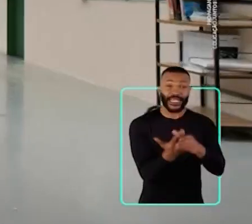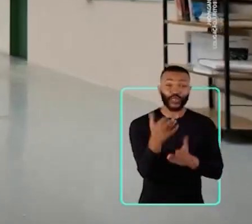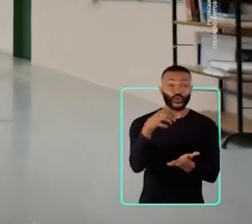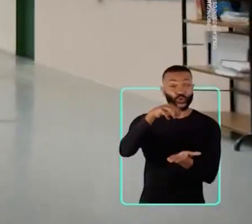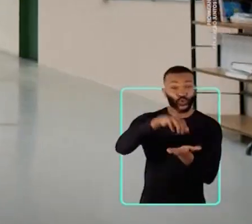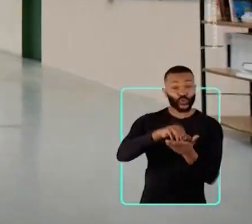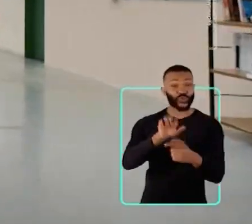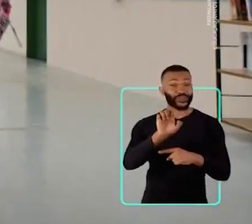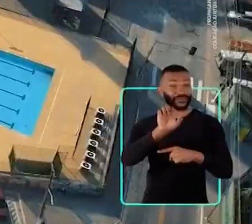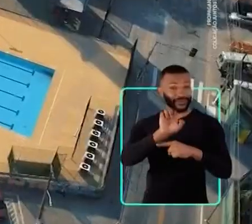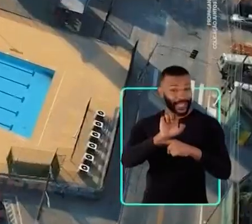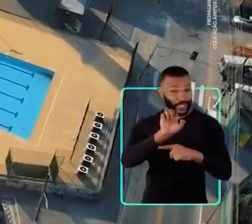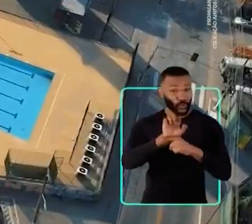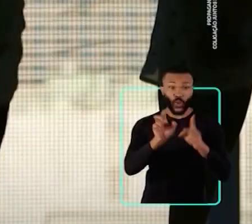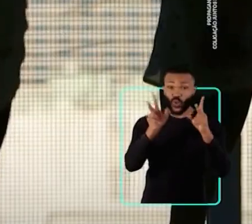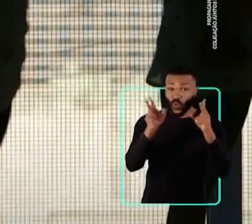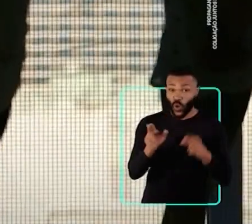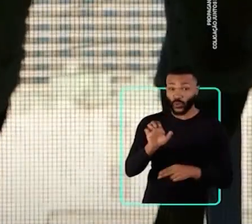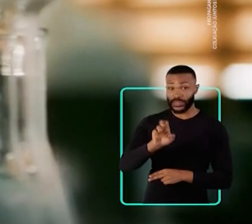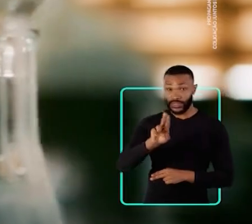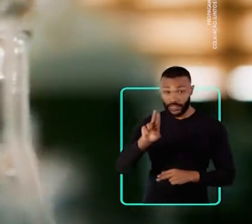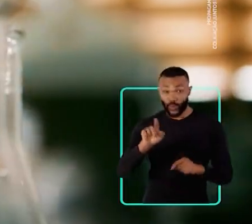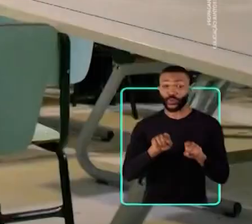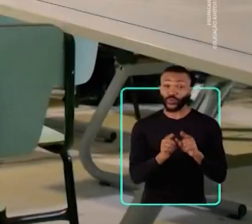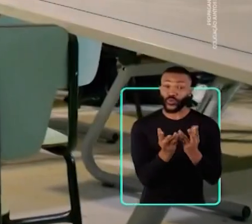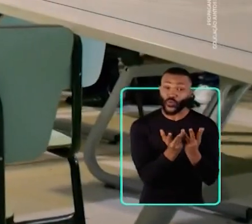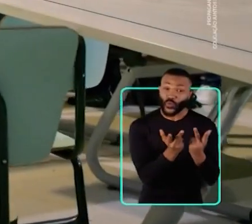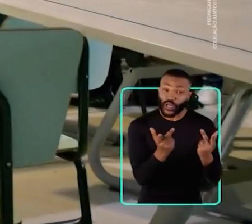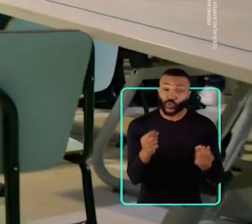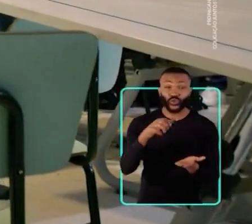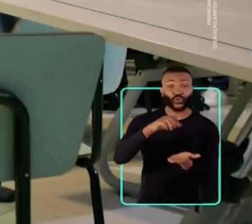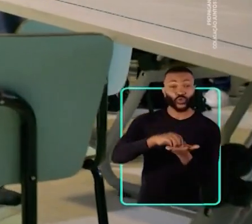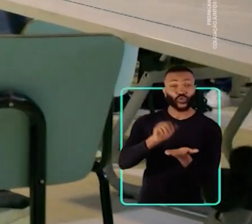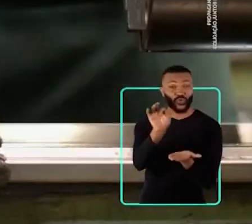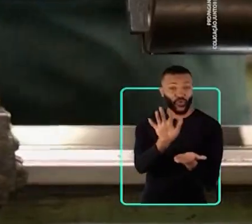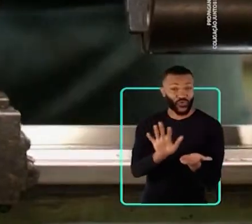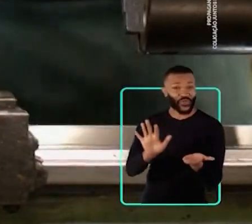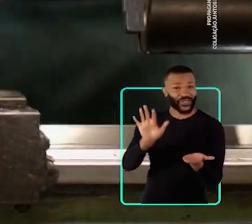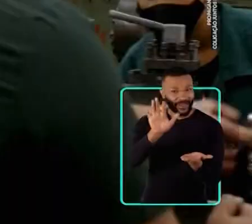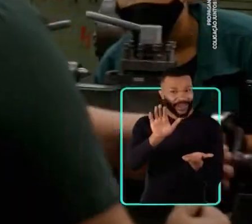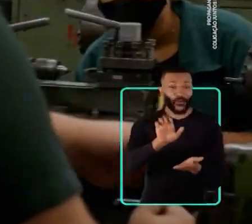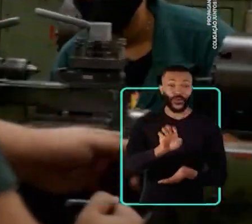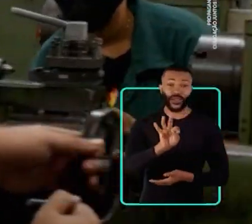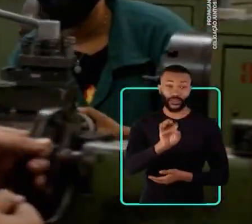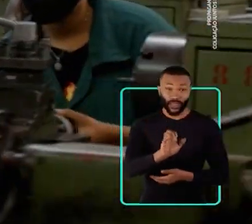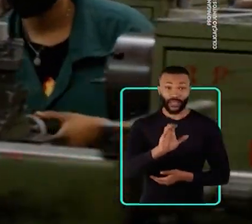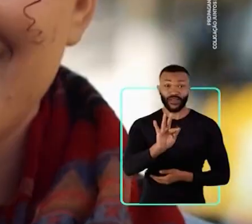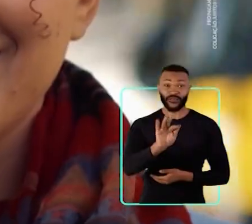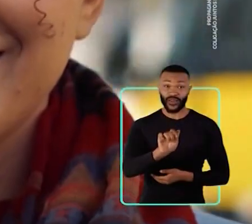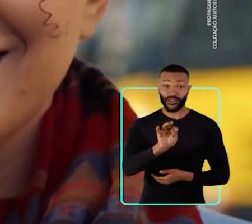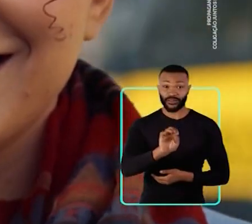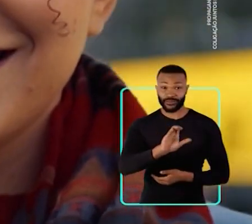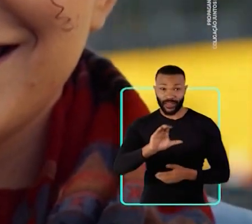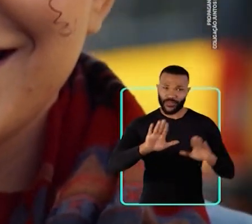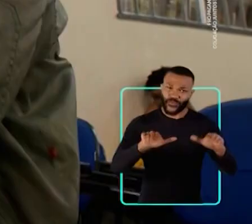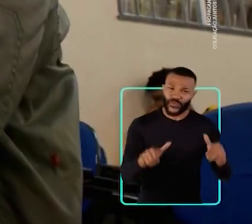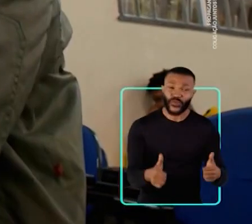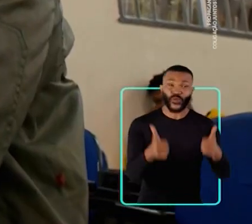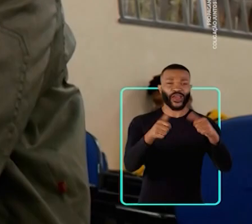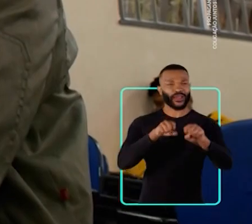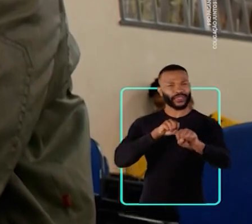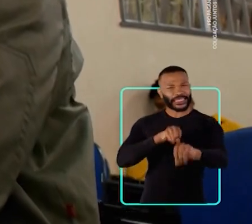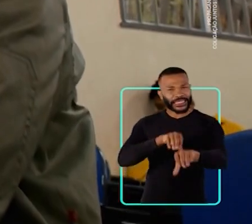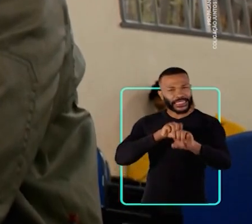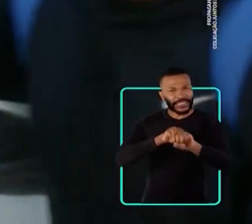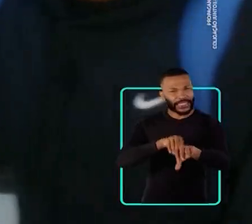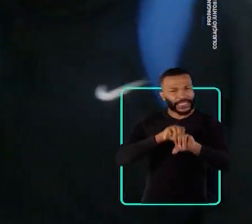institutos estaduais com estrutura de céu e a qualidade dos institutos federais, ETECs e FATECs. Para melhorar o ensino,